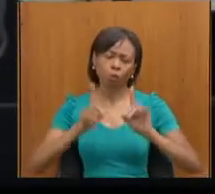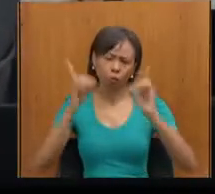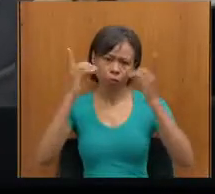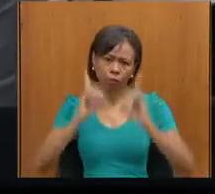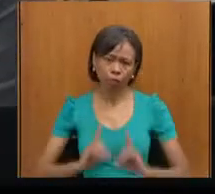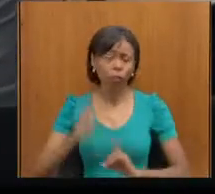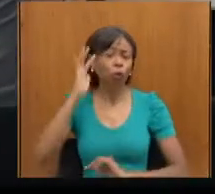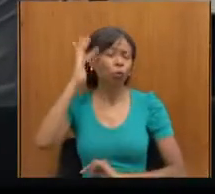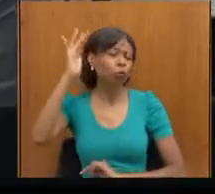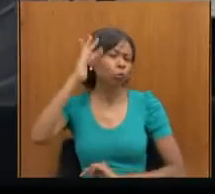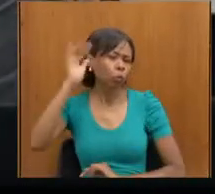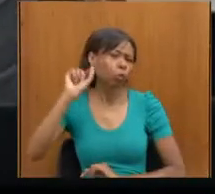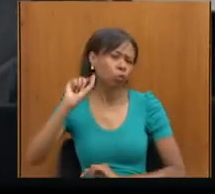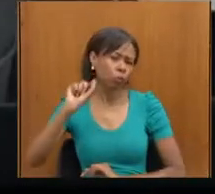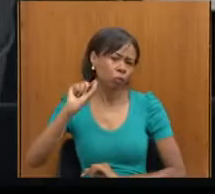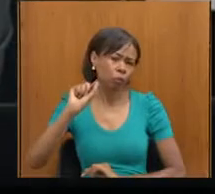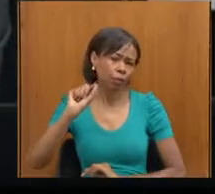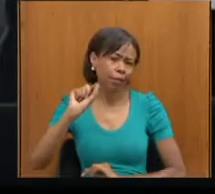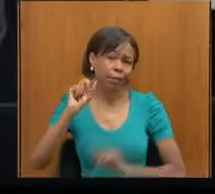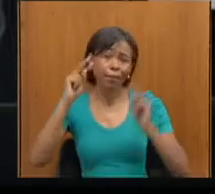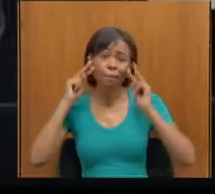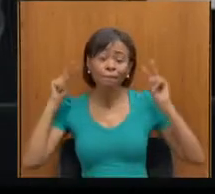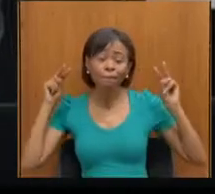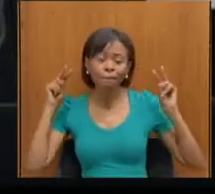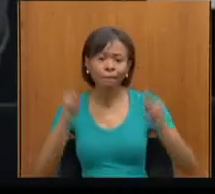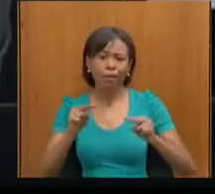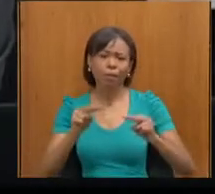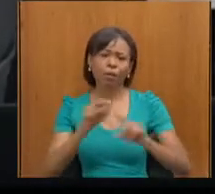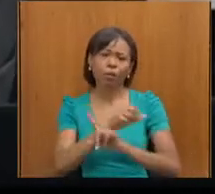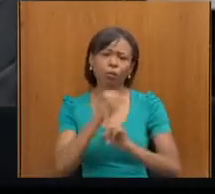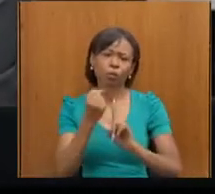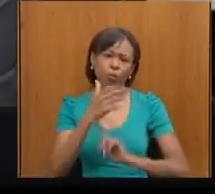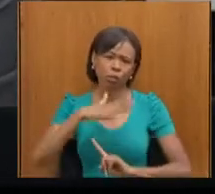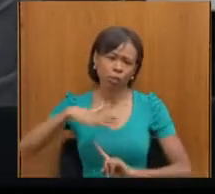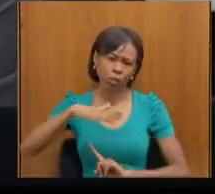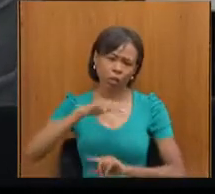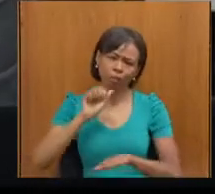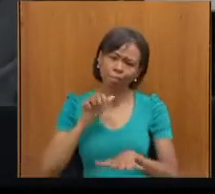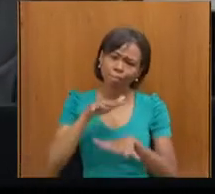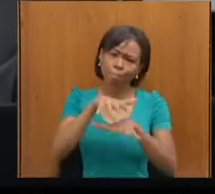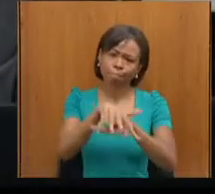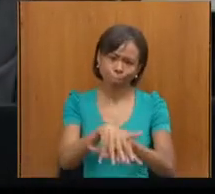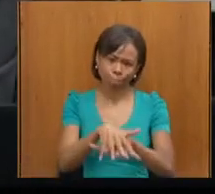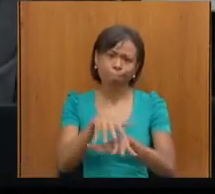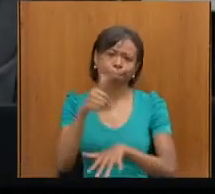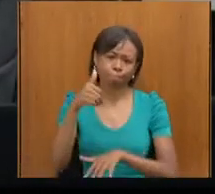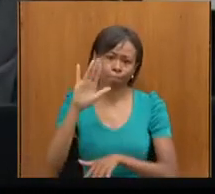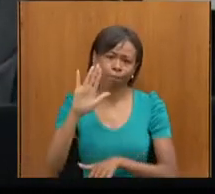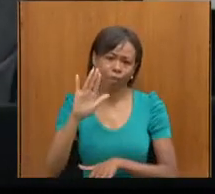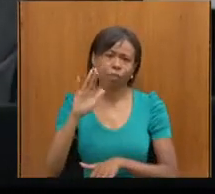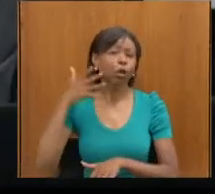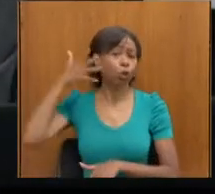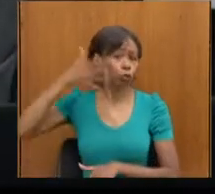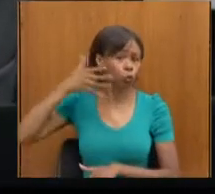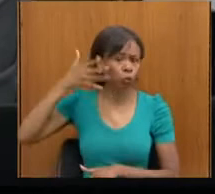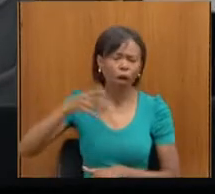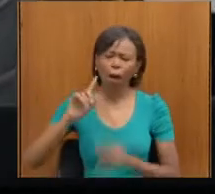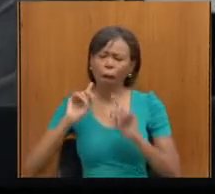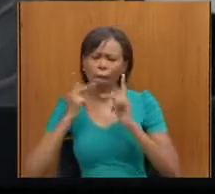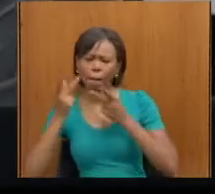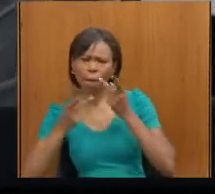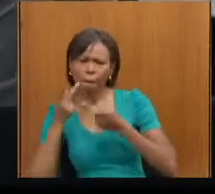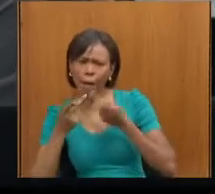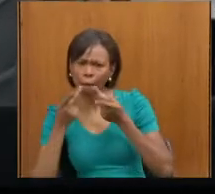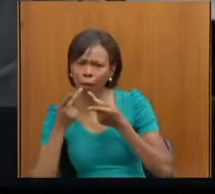é ver uma sociedade mais inclusiva, não só no discurso, que eu falo que o Brasil é uma grande